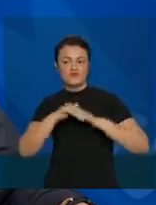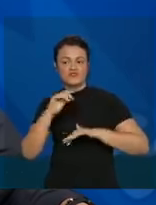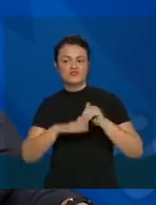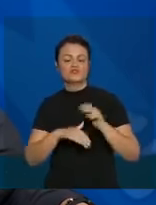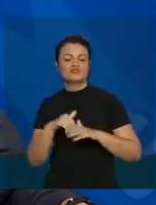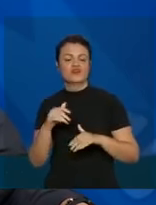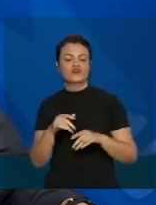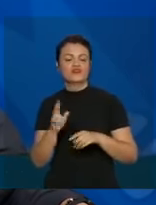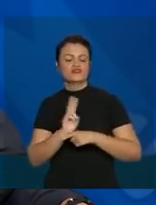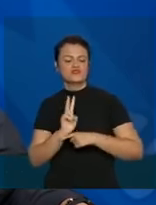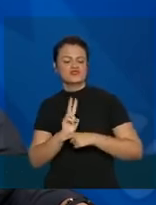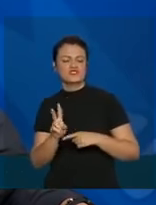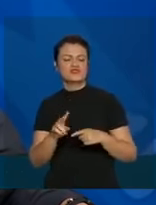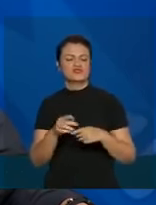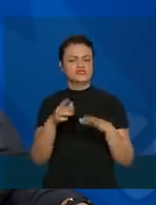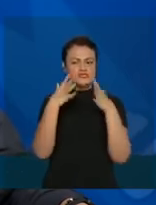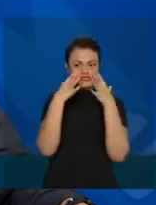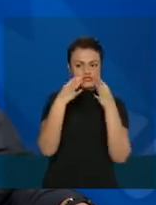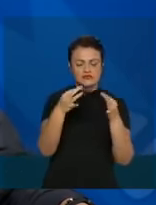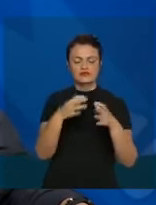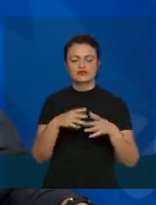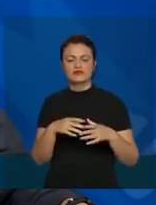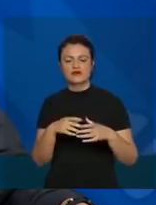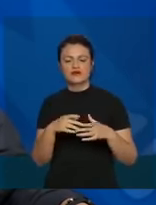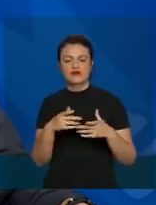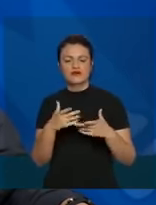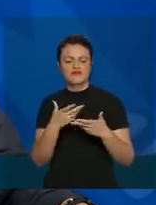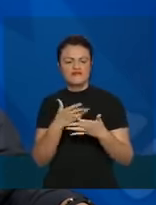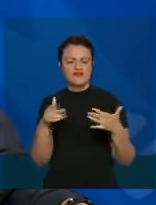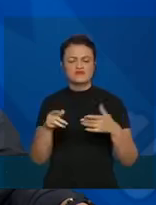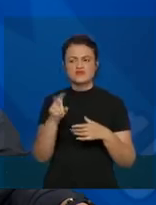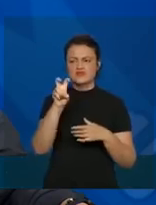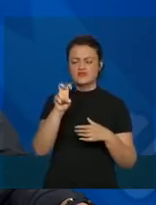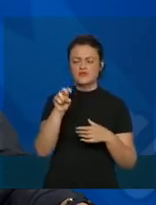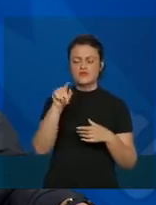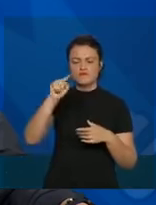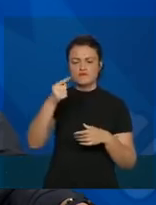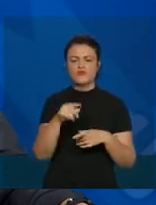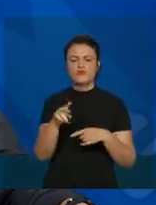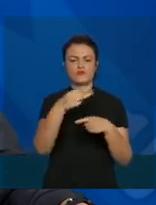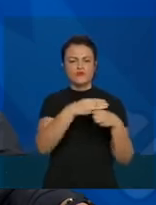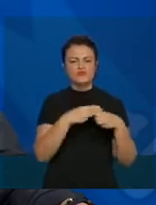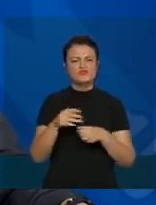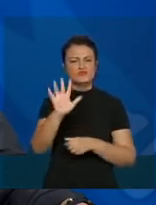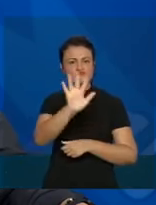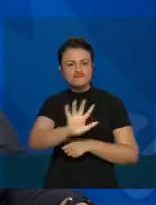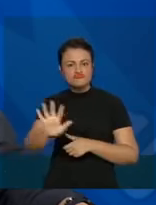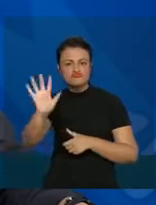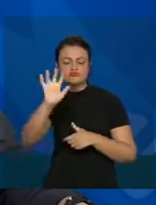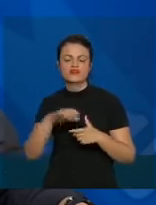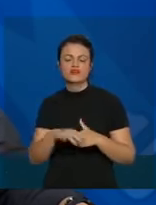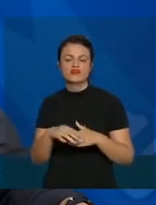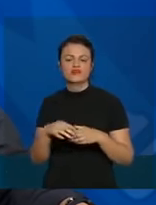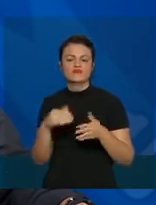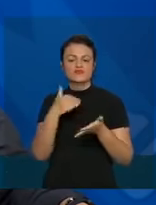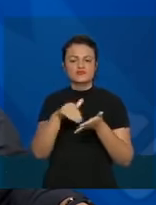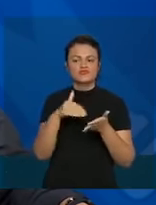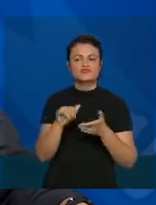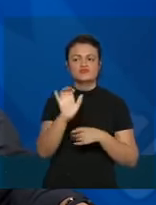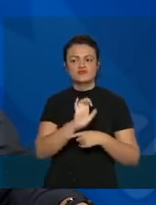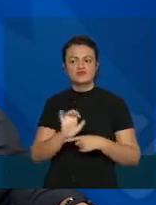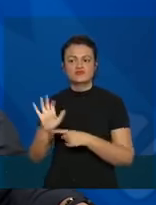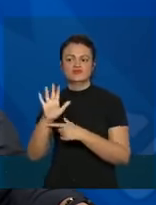da vigilância e da atenção nos mais de 5.570 municípios, dos secretários